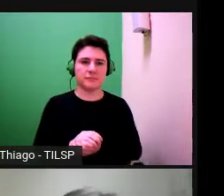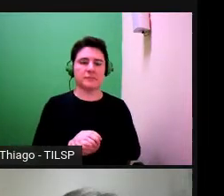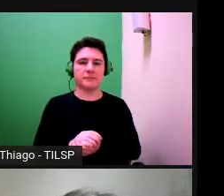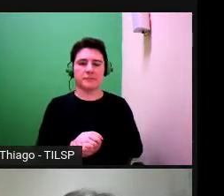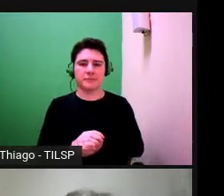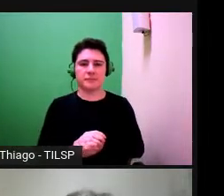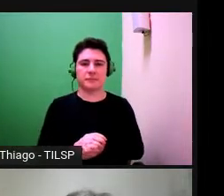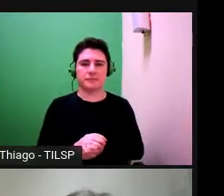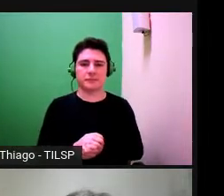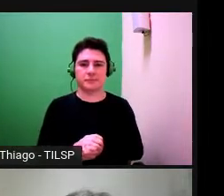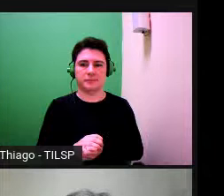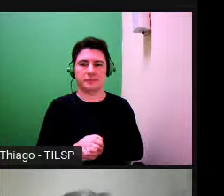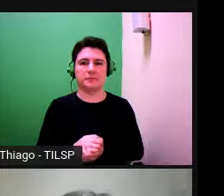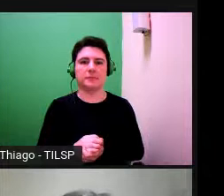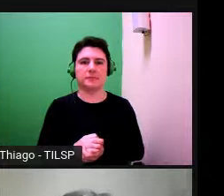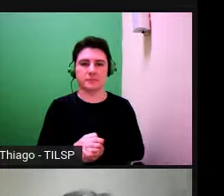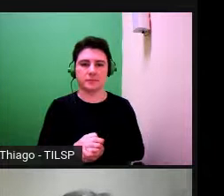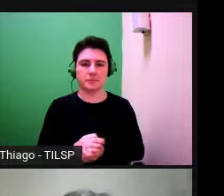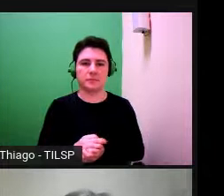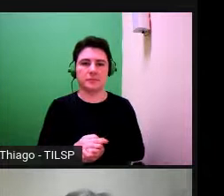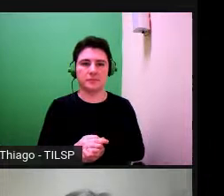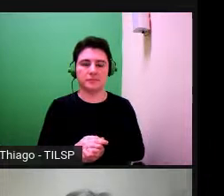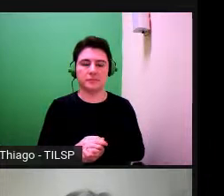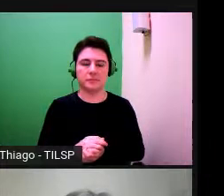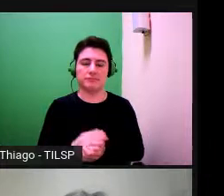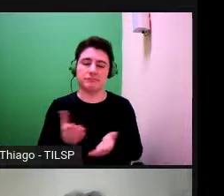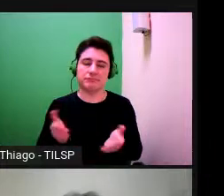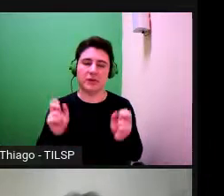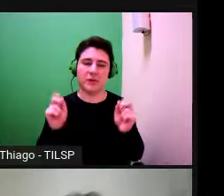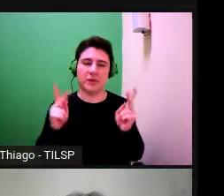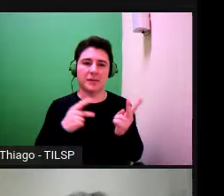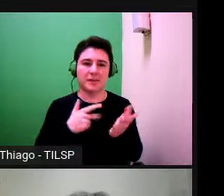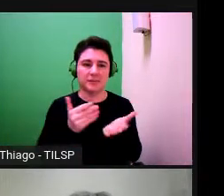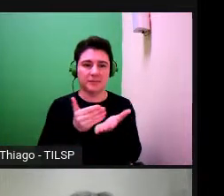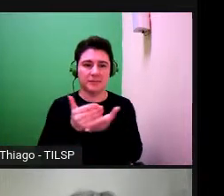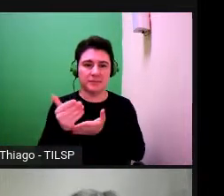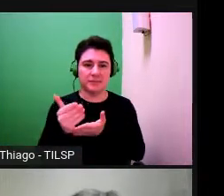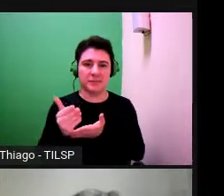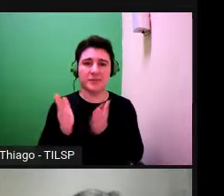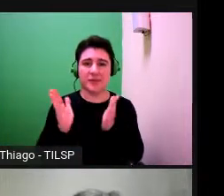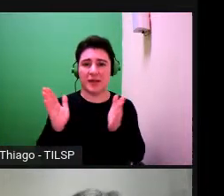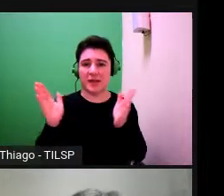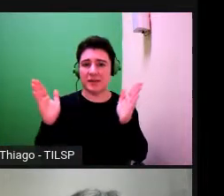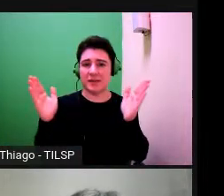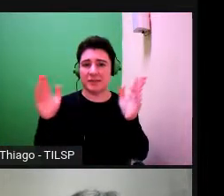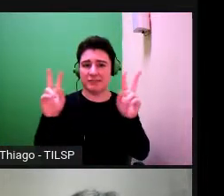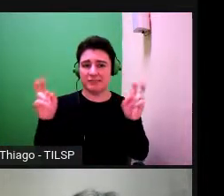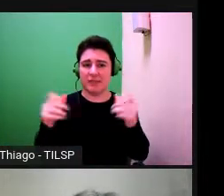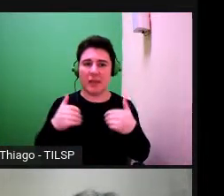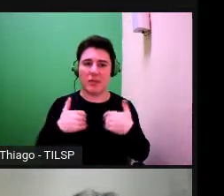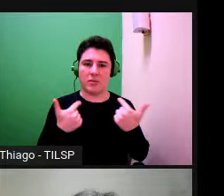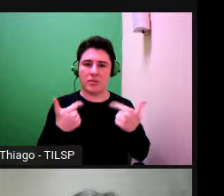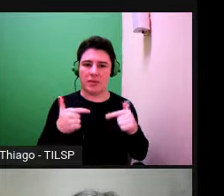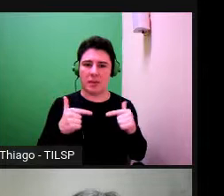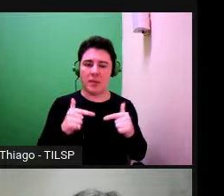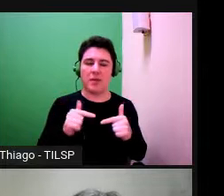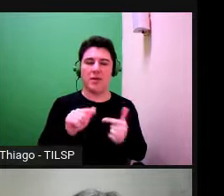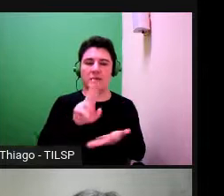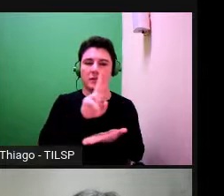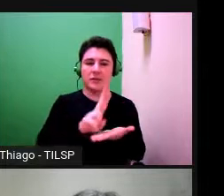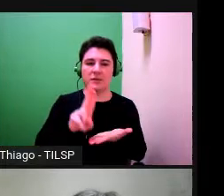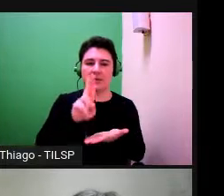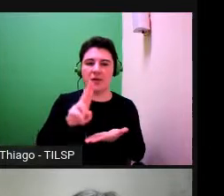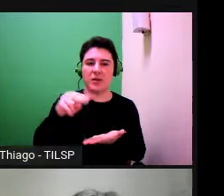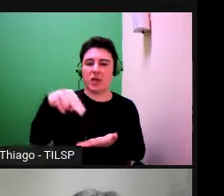Portanto, vou então começar. Como já foi dito, trabalho na Universidade Nova de Lisboa e no grupo